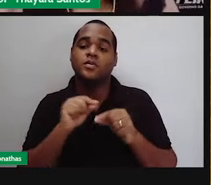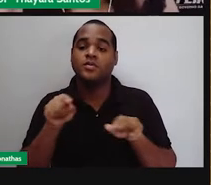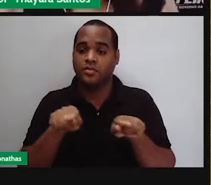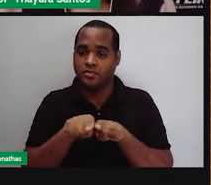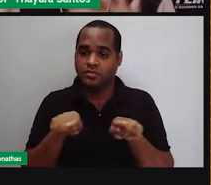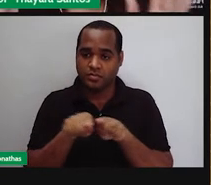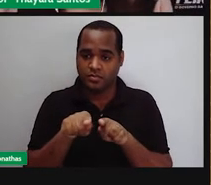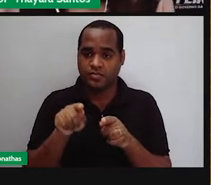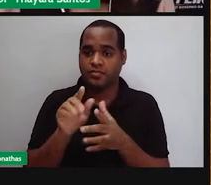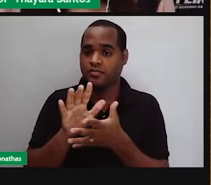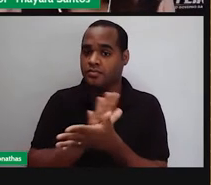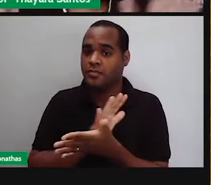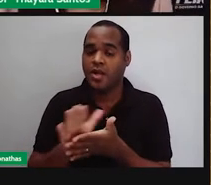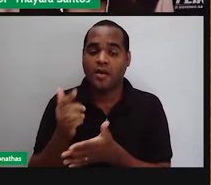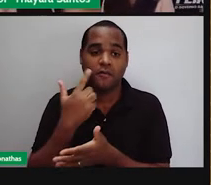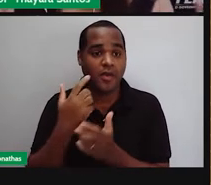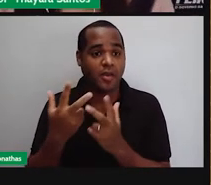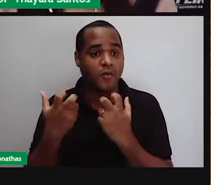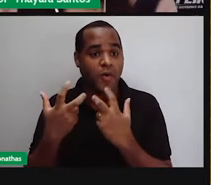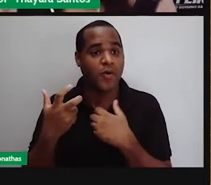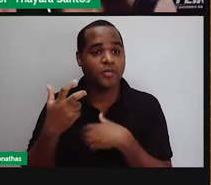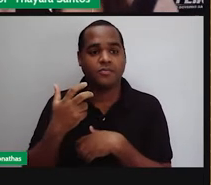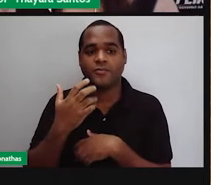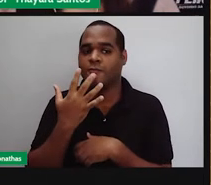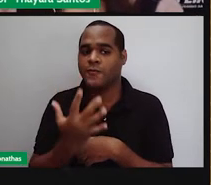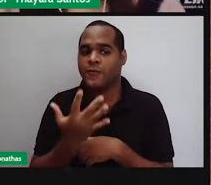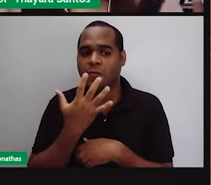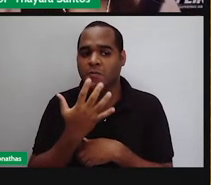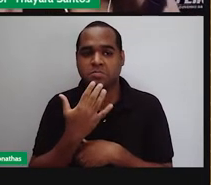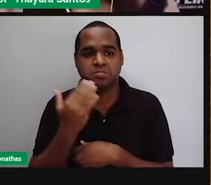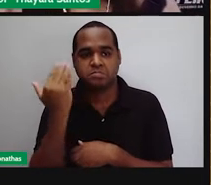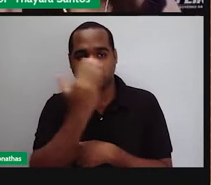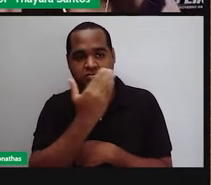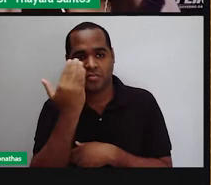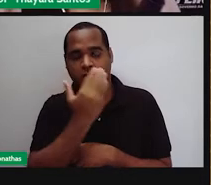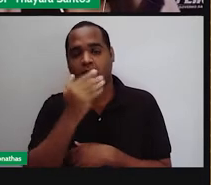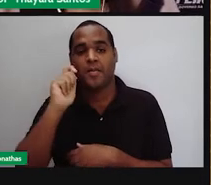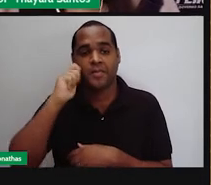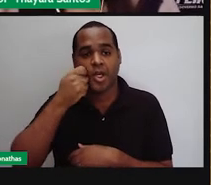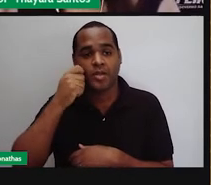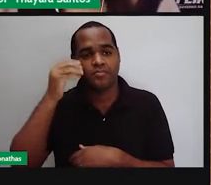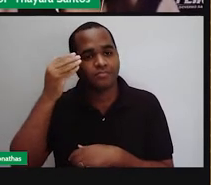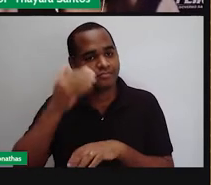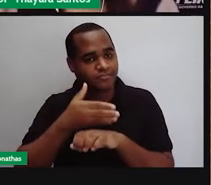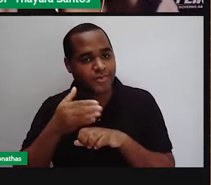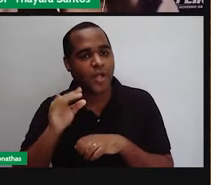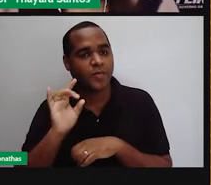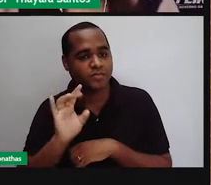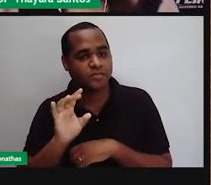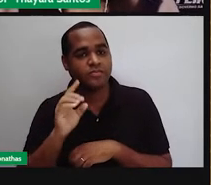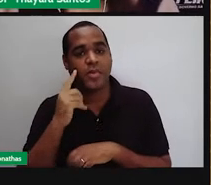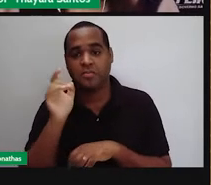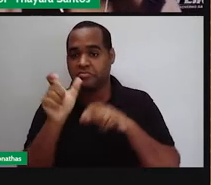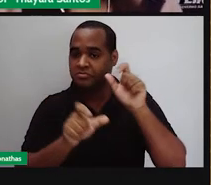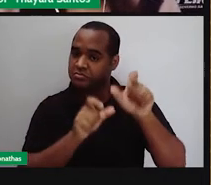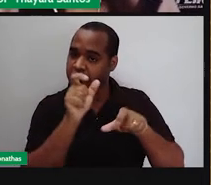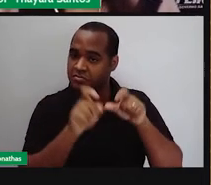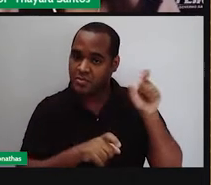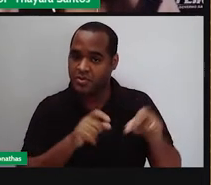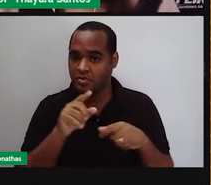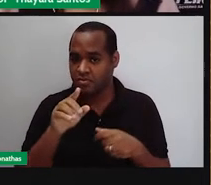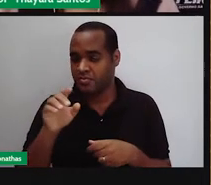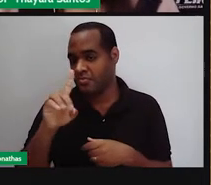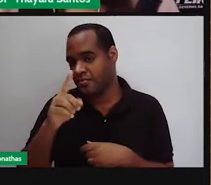não consegue enxergar cor nenhuma, não ser preto e branco. Mas aí são situações bem específicas. E, no caso das pessoas que nascem com